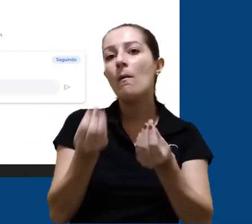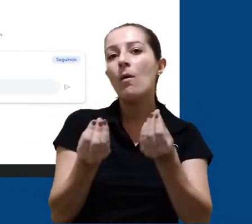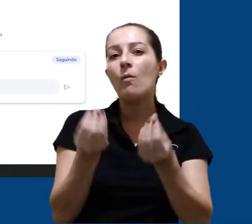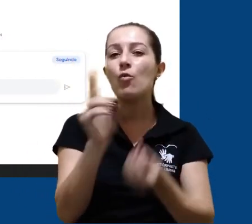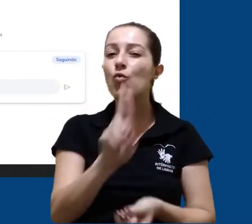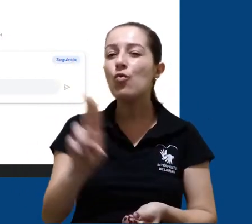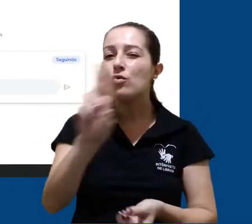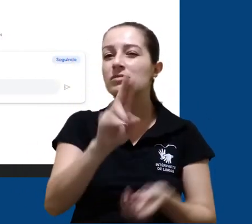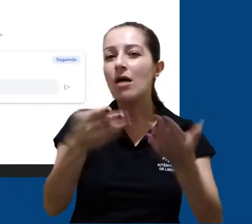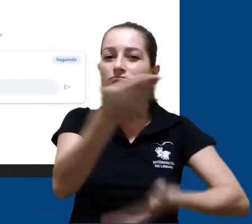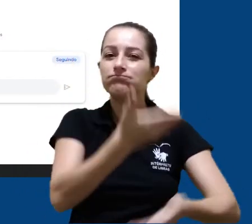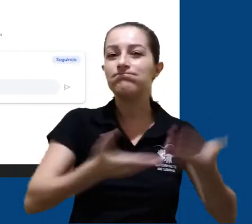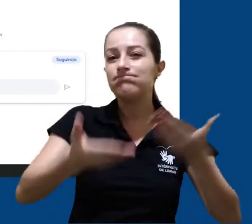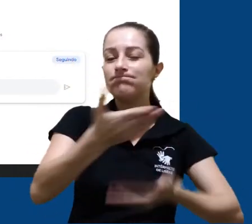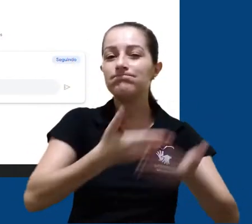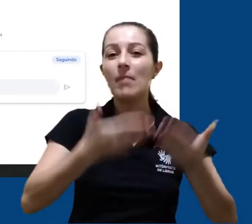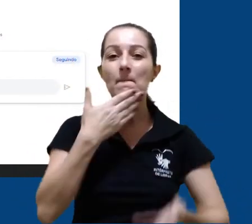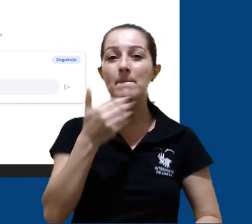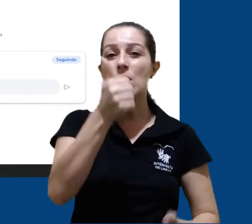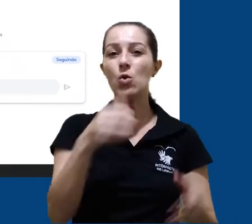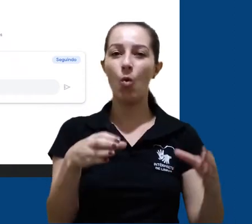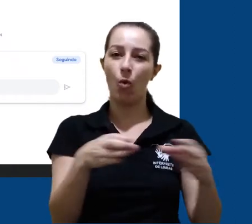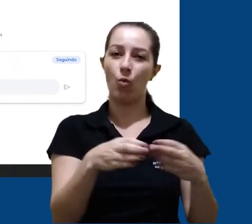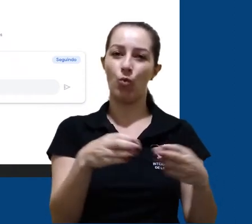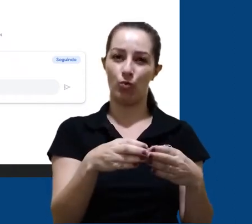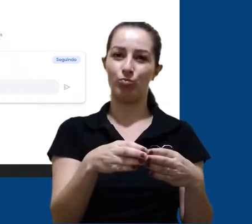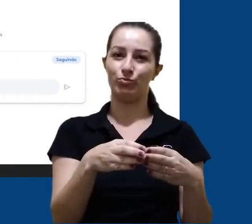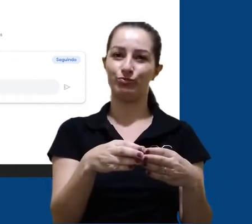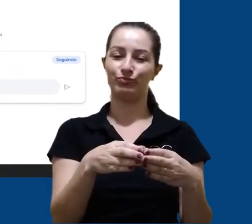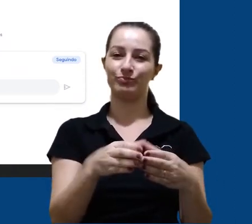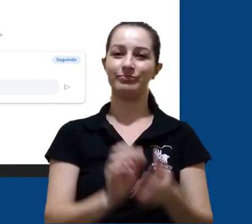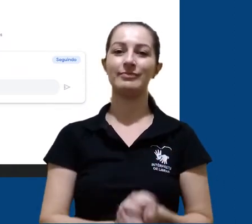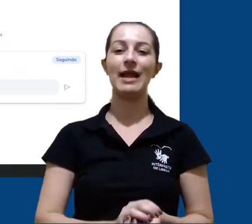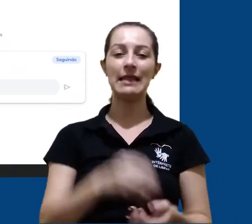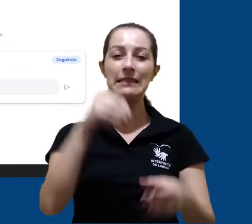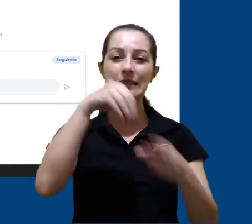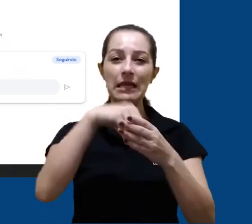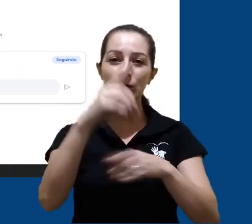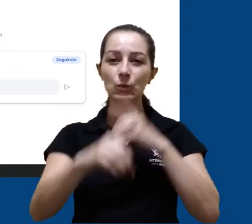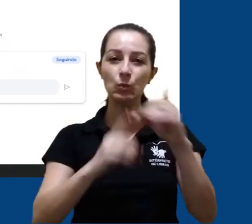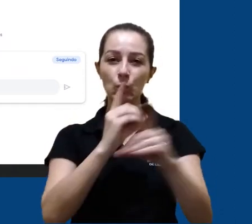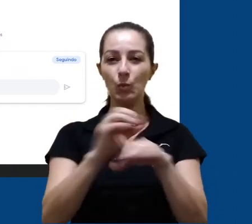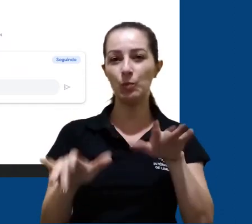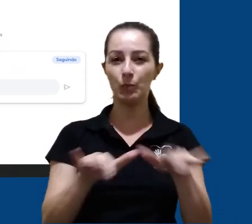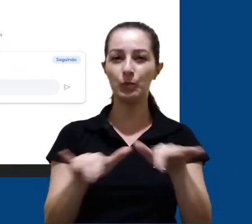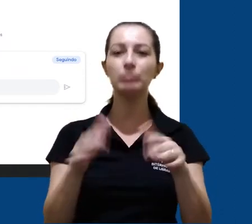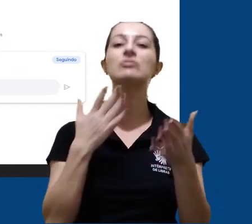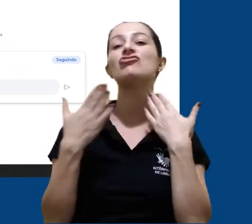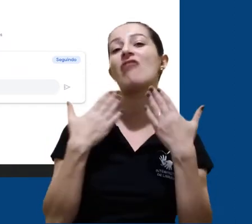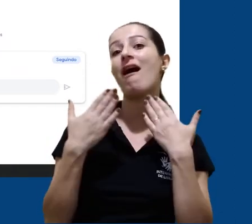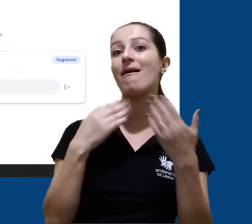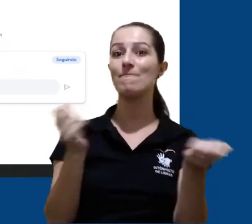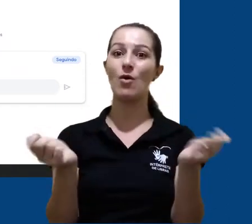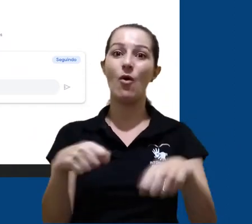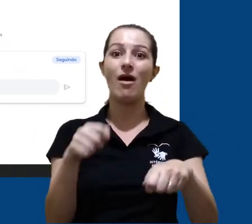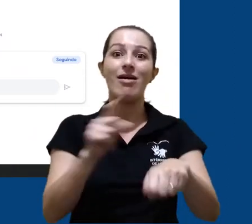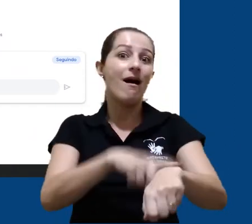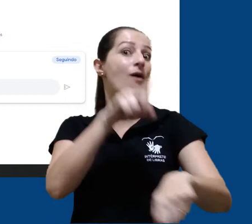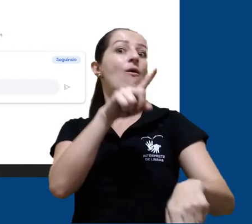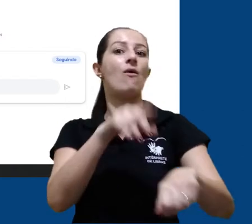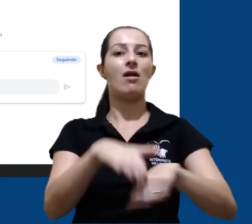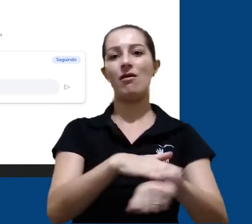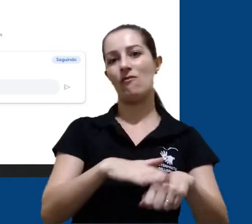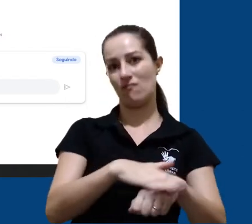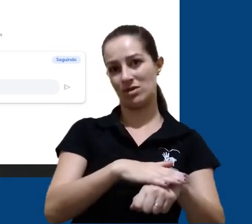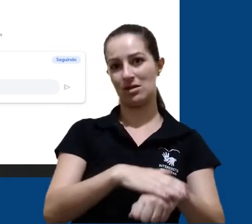integrada com as nossas turmas do Google Classroom. No Google Chat nós podemos ter uma comunicação instantânea.